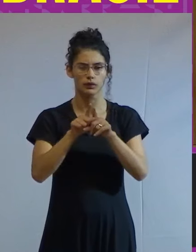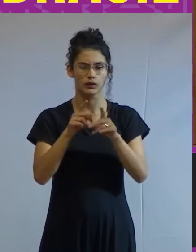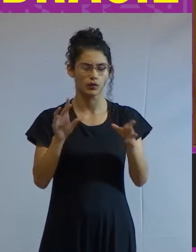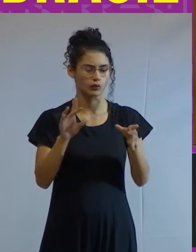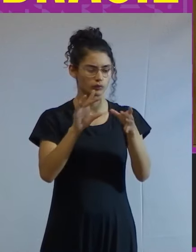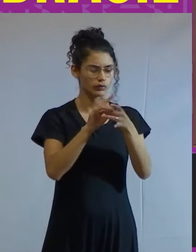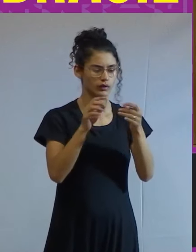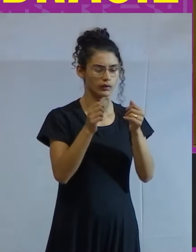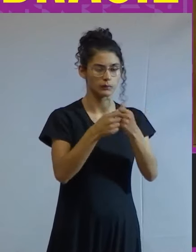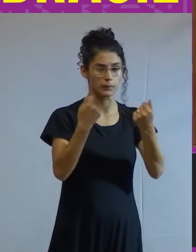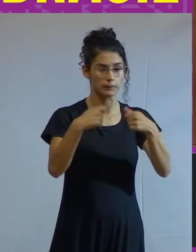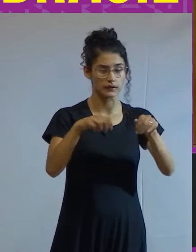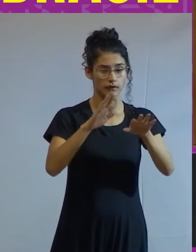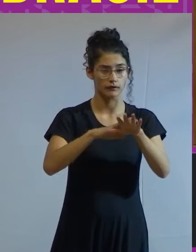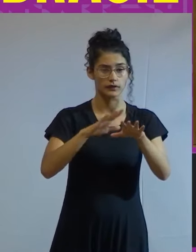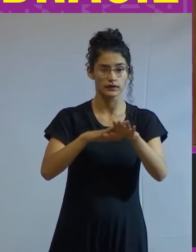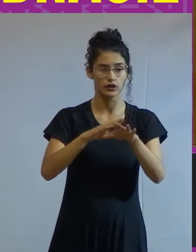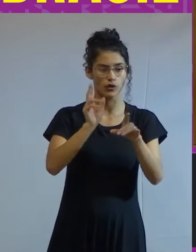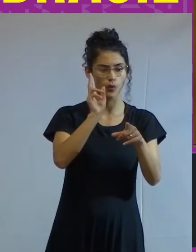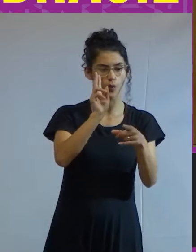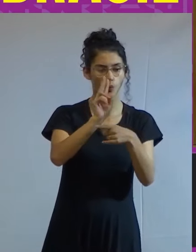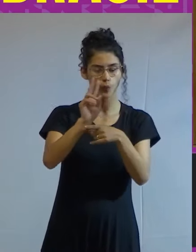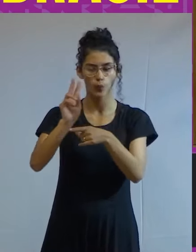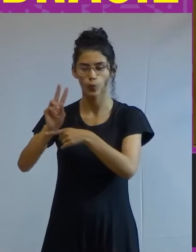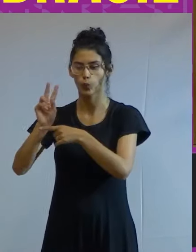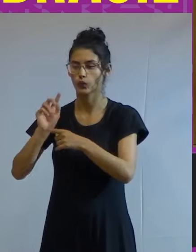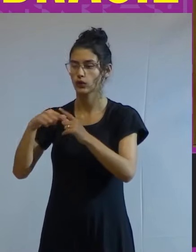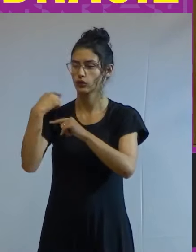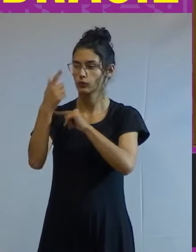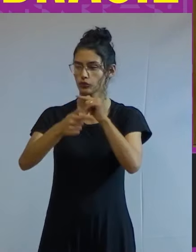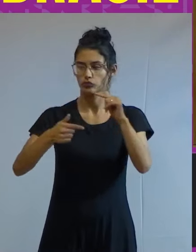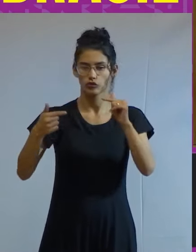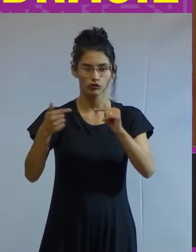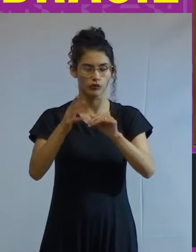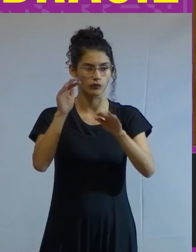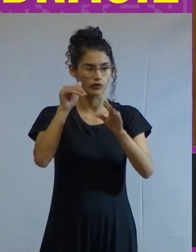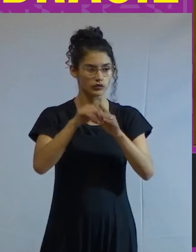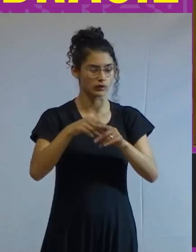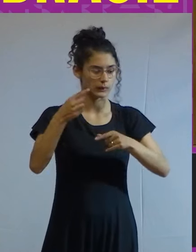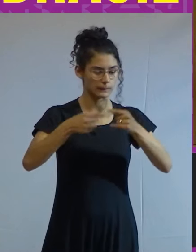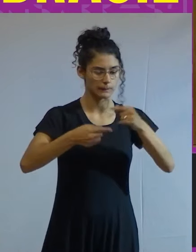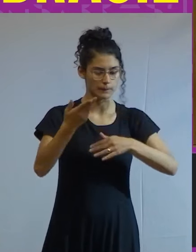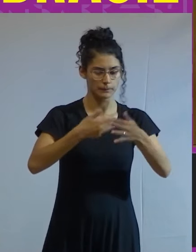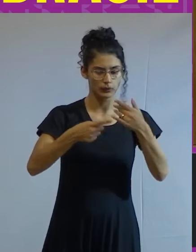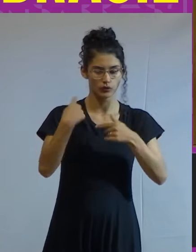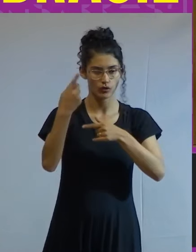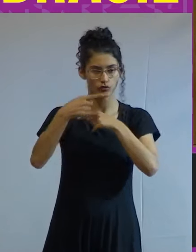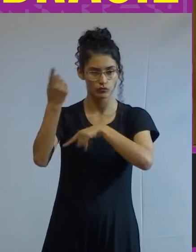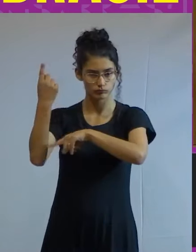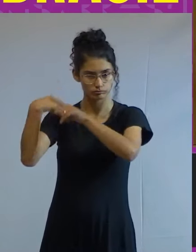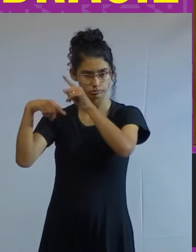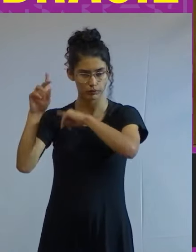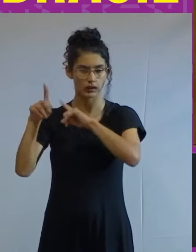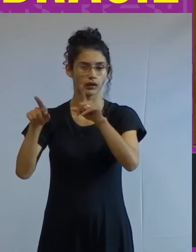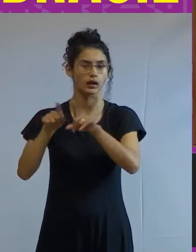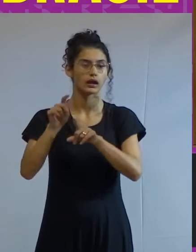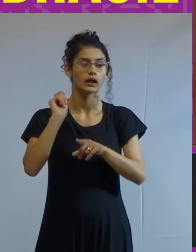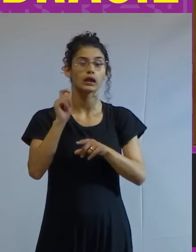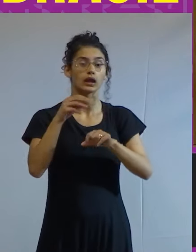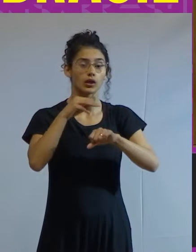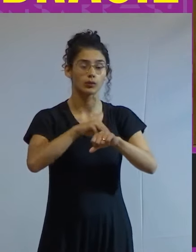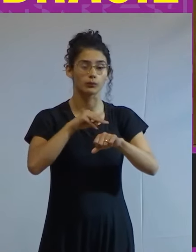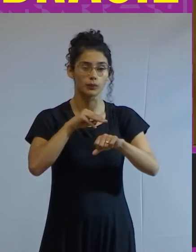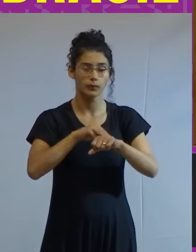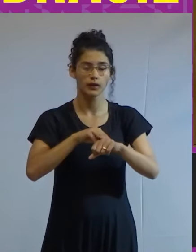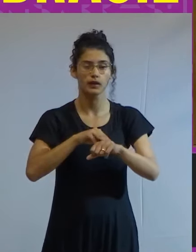vinculava à necessidade de preservar a determinação interna da dinâmica de nosso crescimento, que, durante